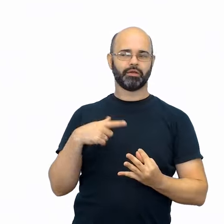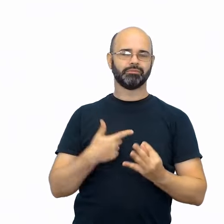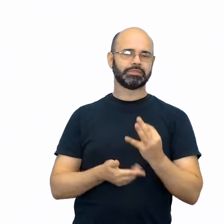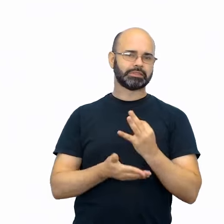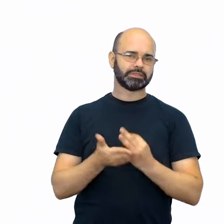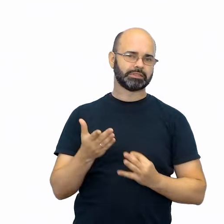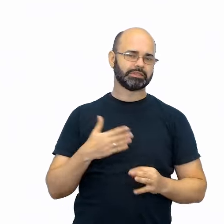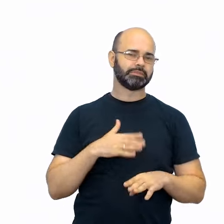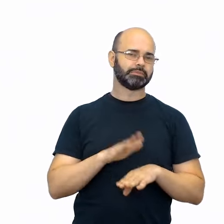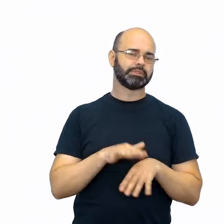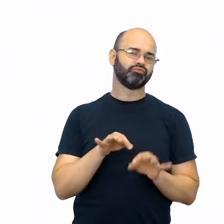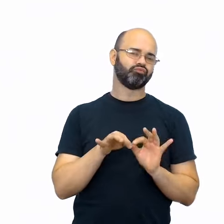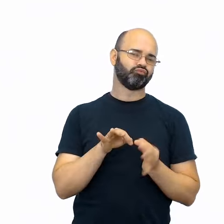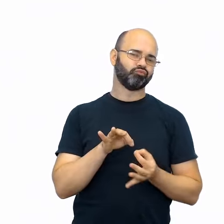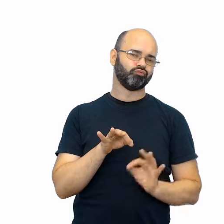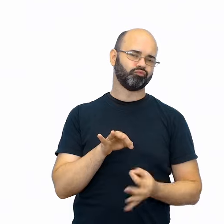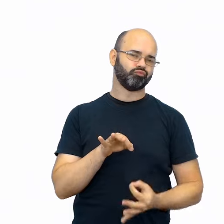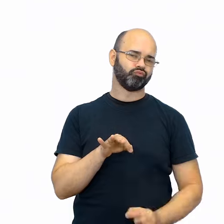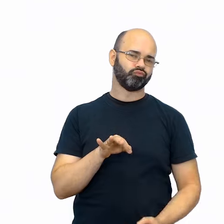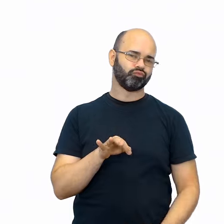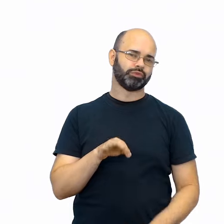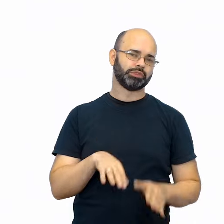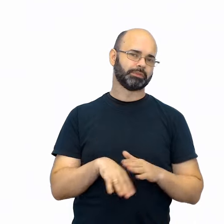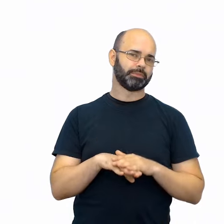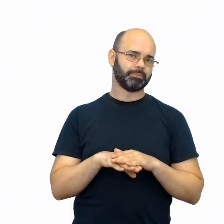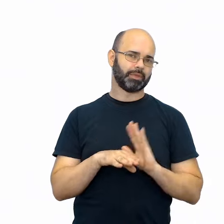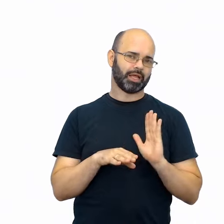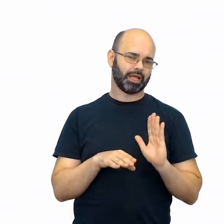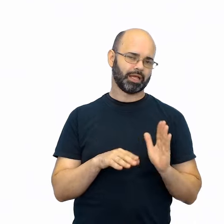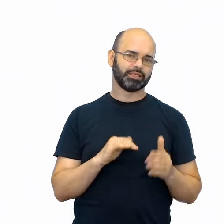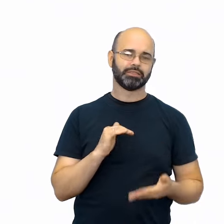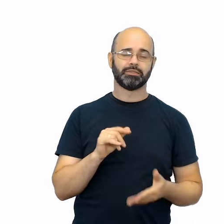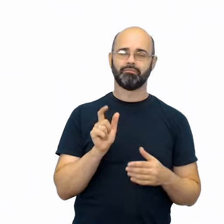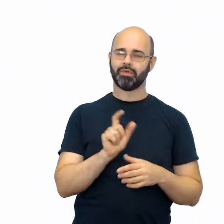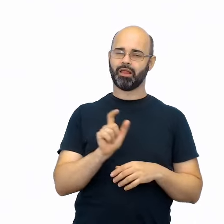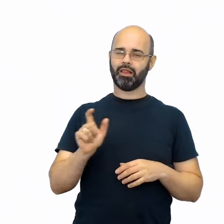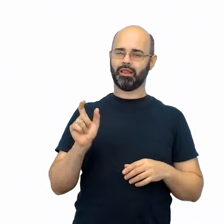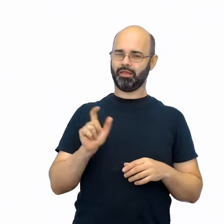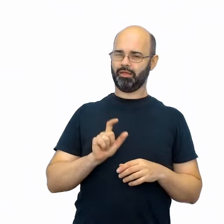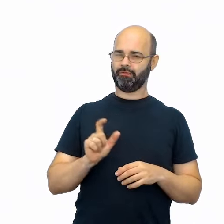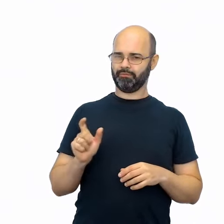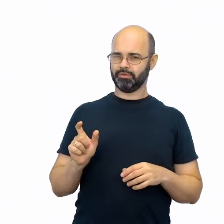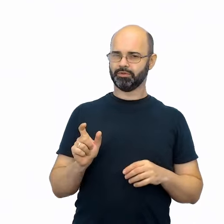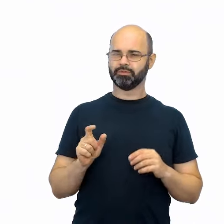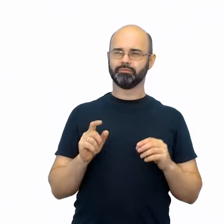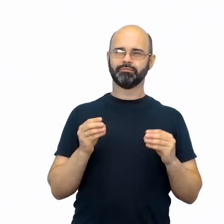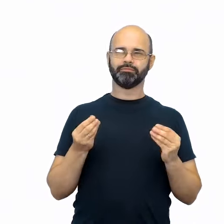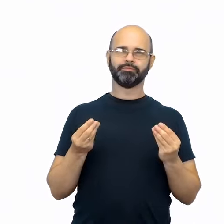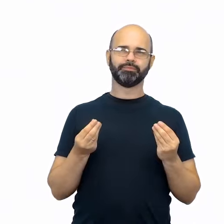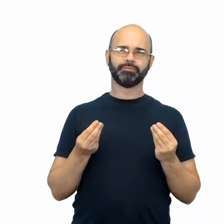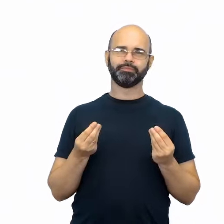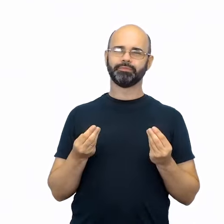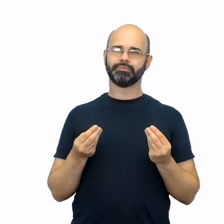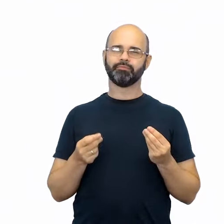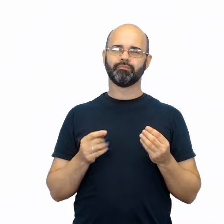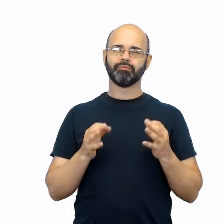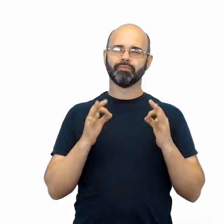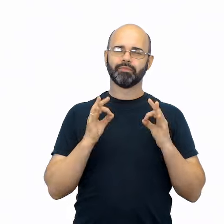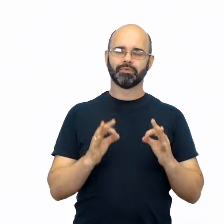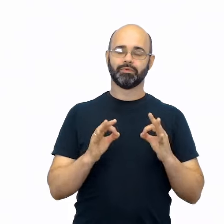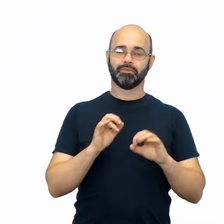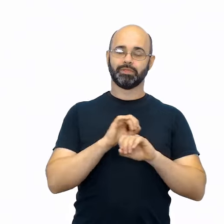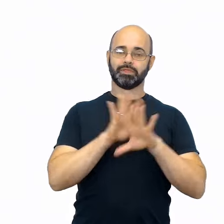complexo, mais detalhado e a escolha das palavras deverá ser o mais precisa